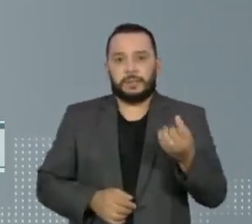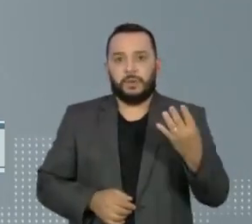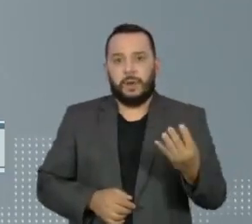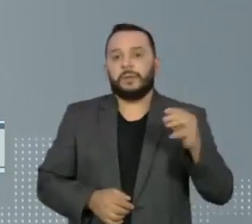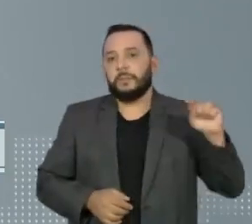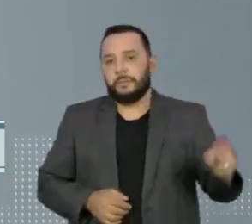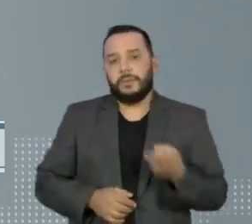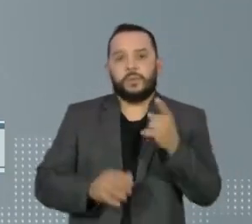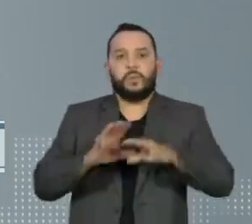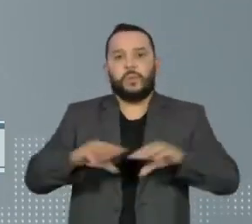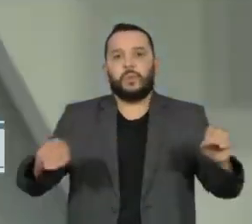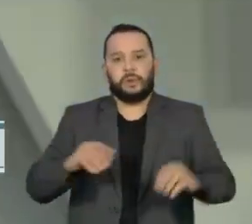mil recuperados.